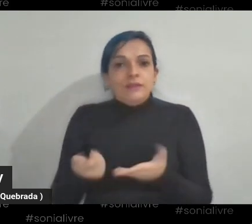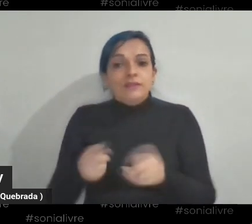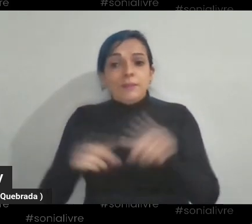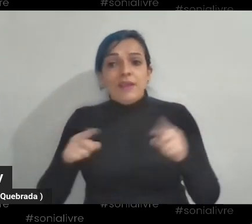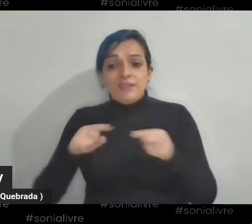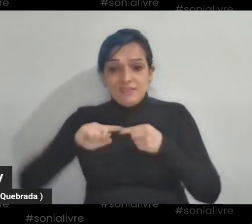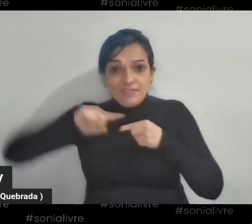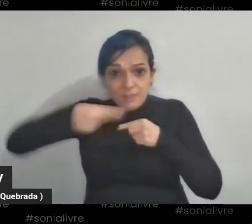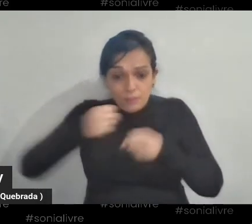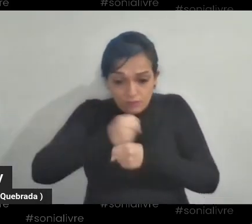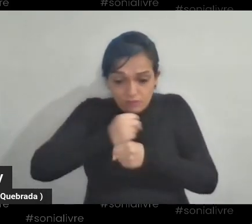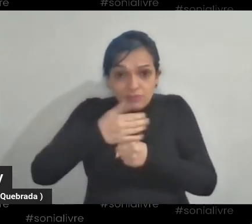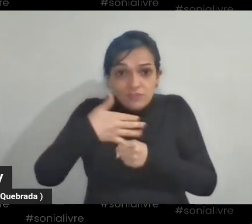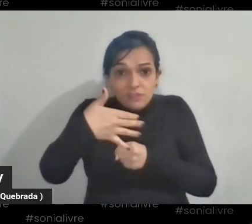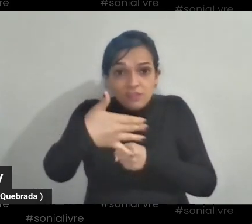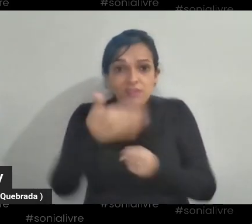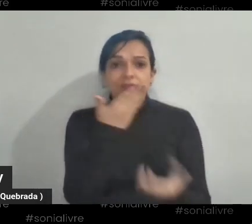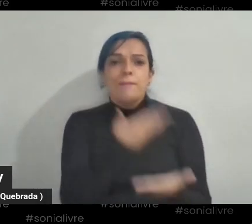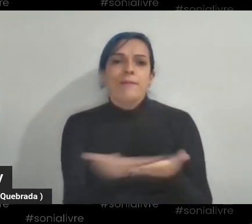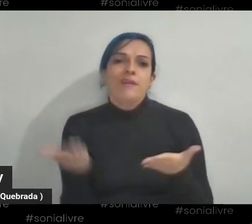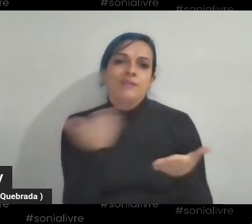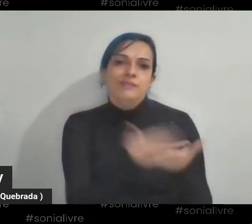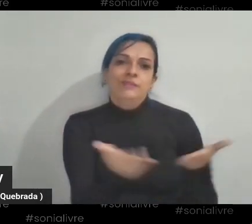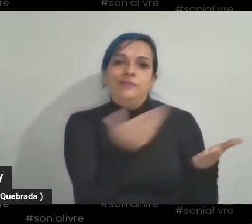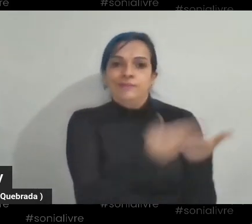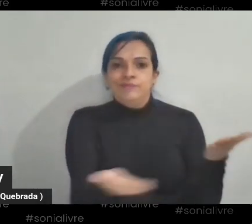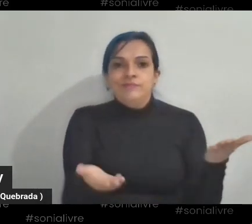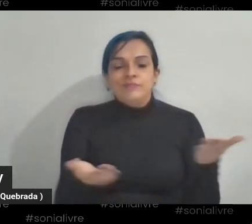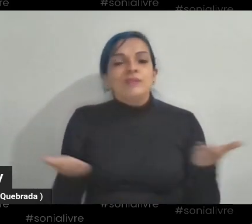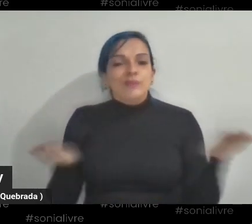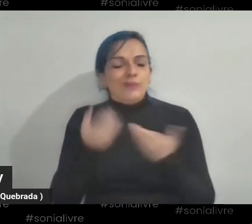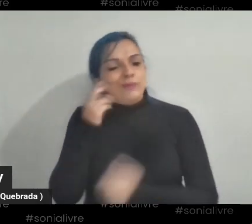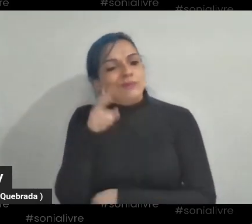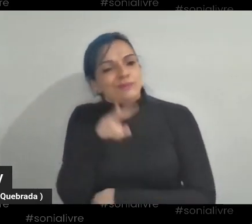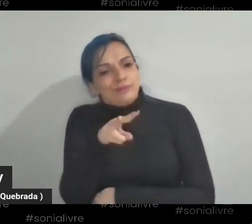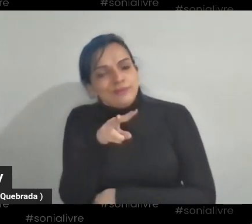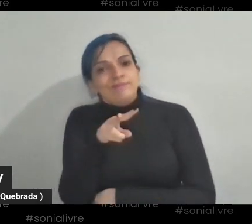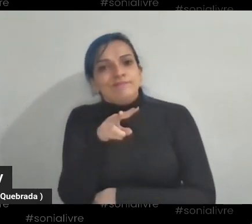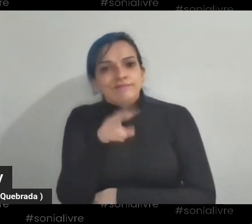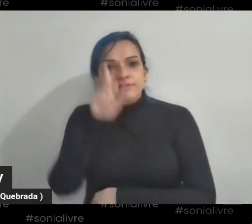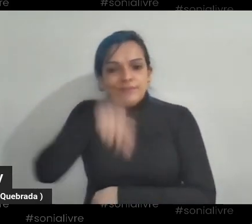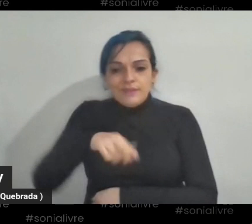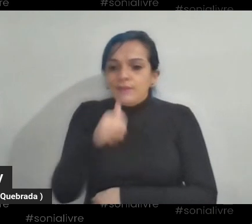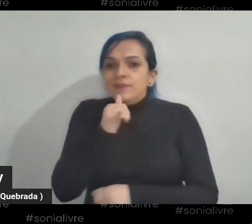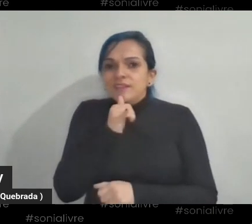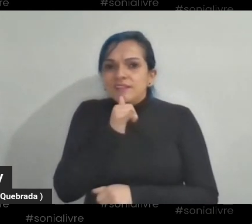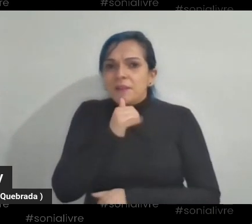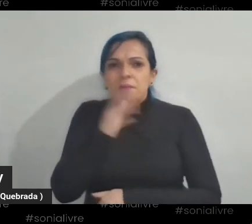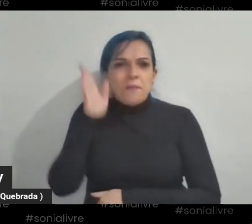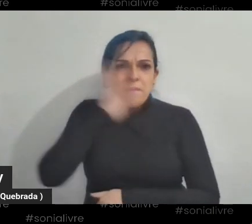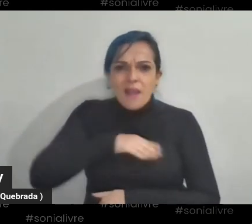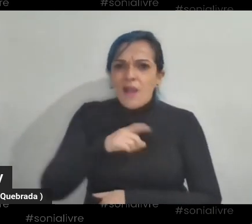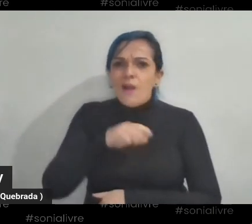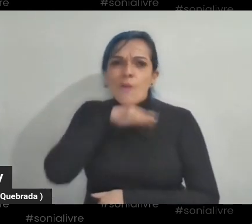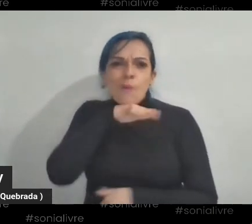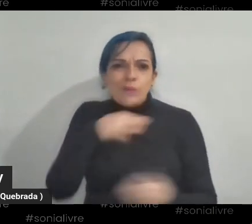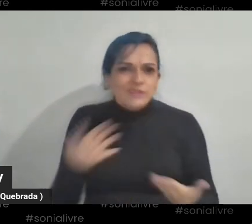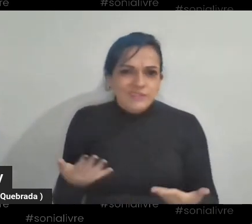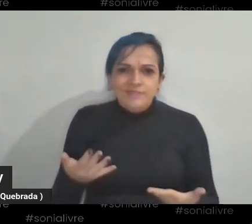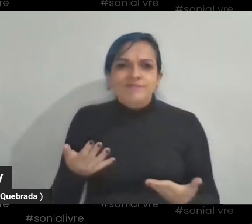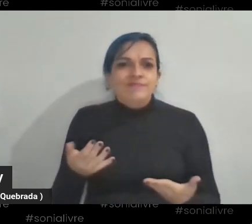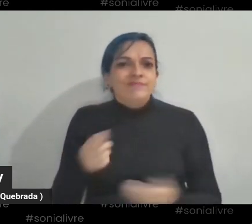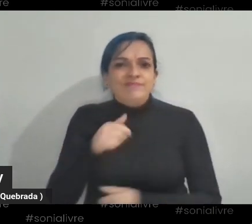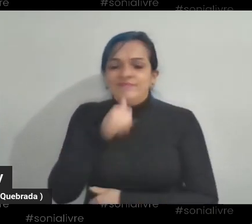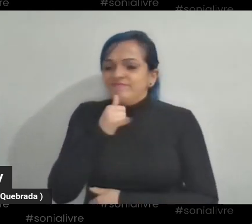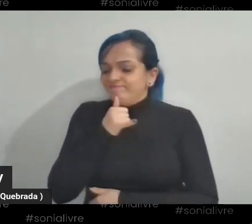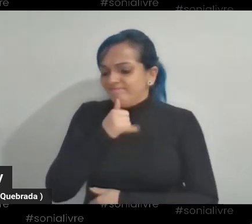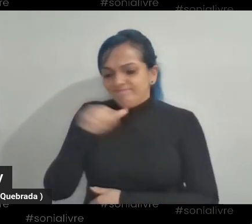com o passar do tempo, né? Então hoje o que a gente vê é o exemplo do mau exemplo, né? Infelizmente, né? E a nossa percepção de